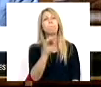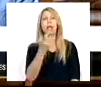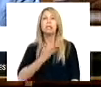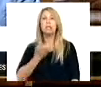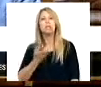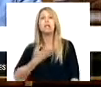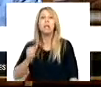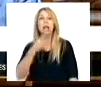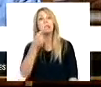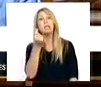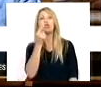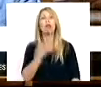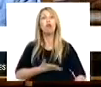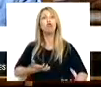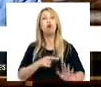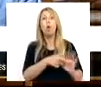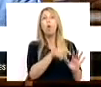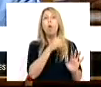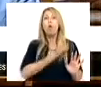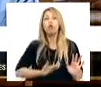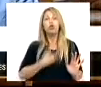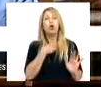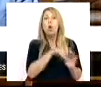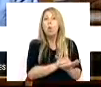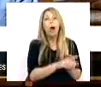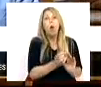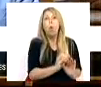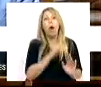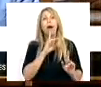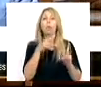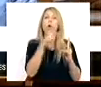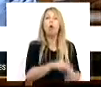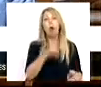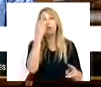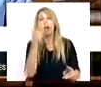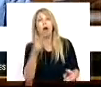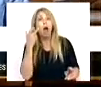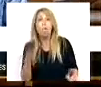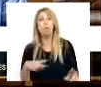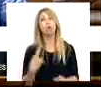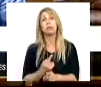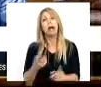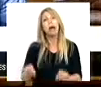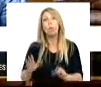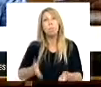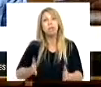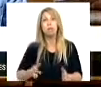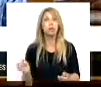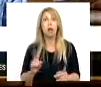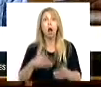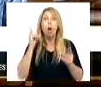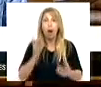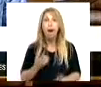e pensões, mas que arranjou folga para descer o IRC das grandes empresas. E não foi uma, foram duas